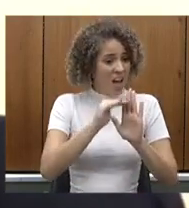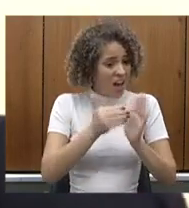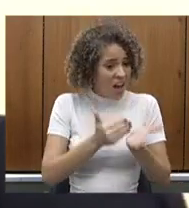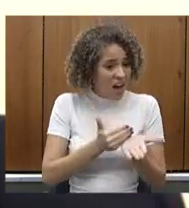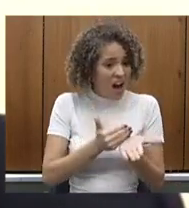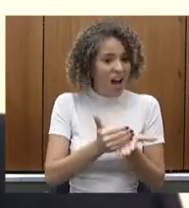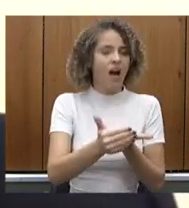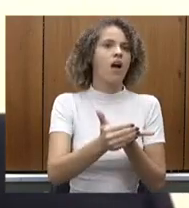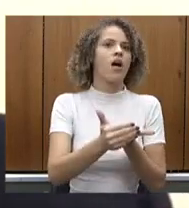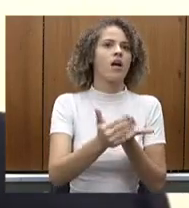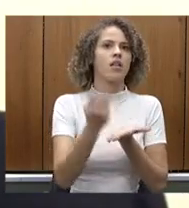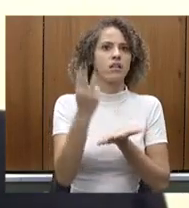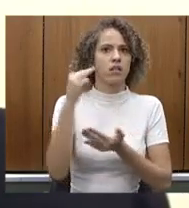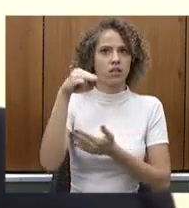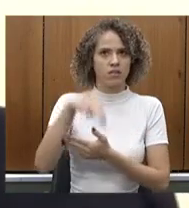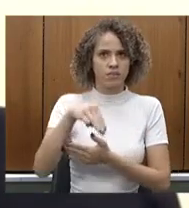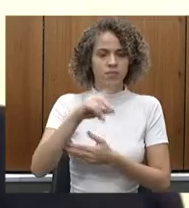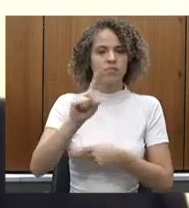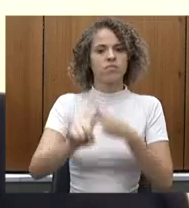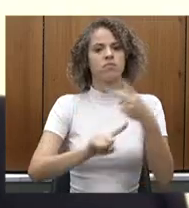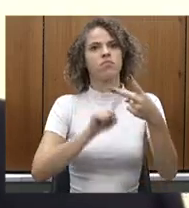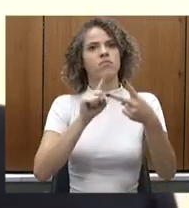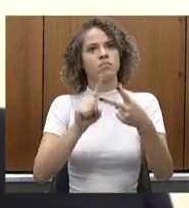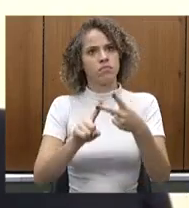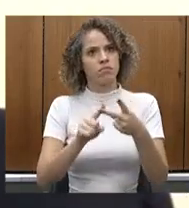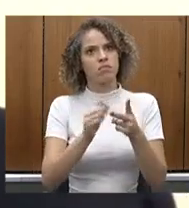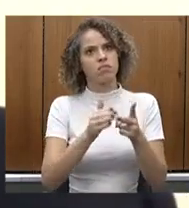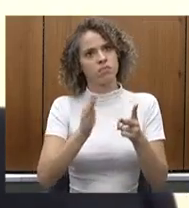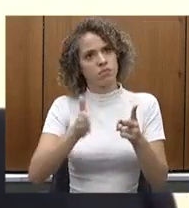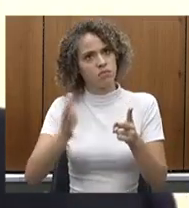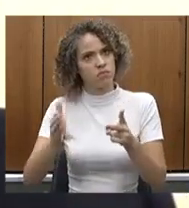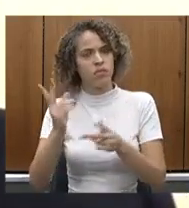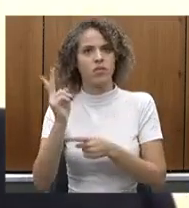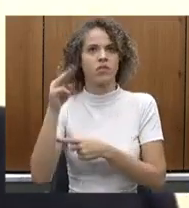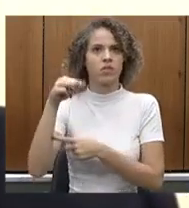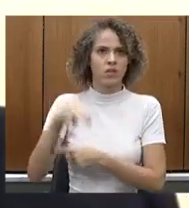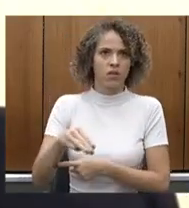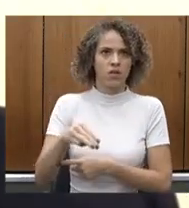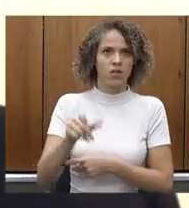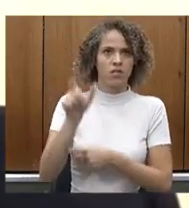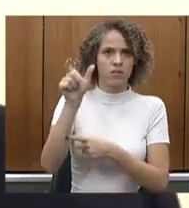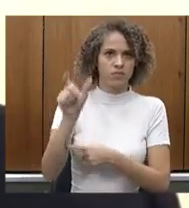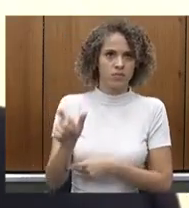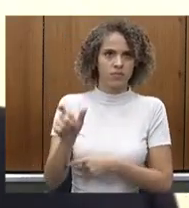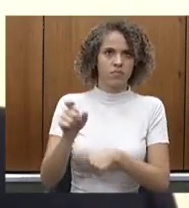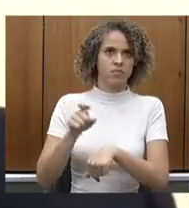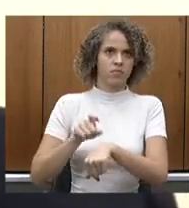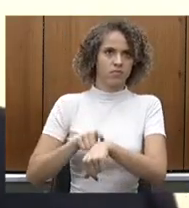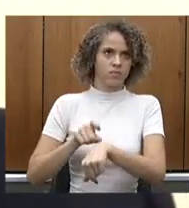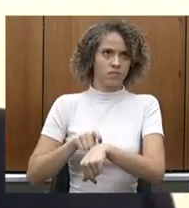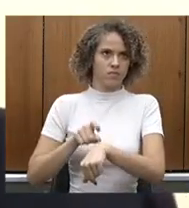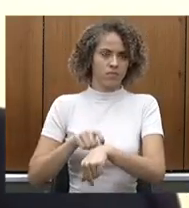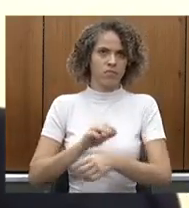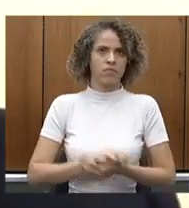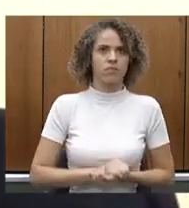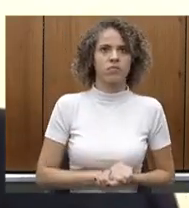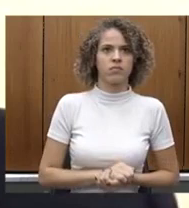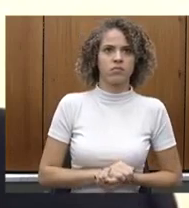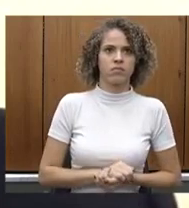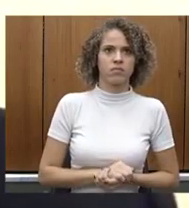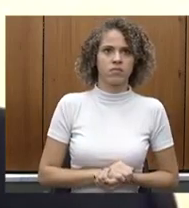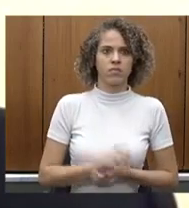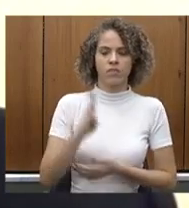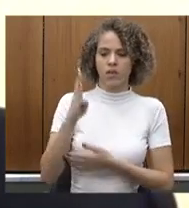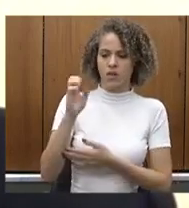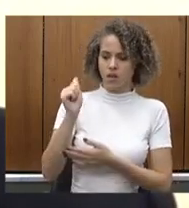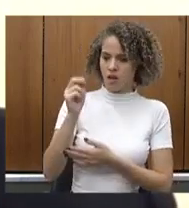abrir o tempo de três minutos e depois franquear a réplica de dois minutos pra que não sejamos injustos com ninguém deputada Beatriz tem um tempo de